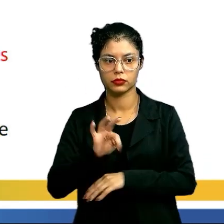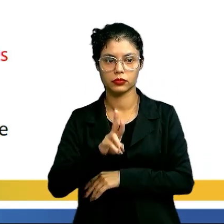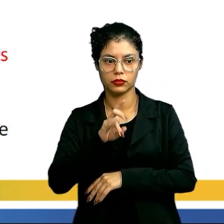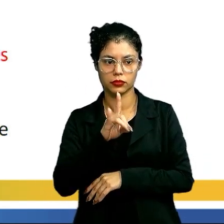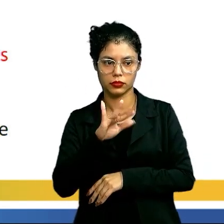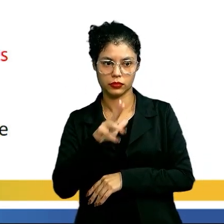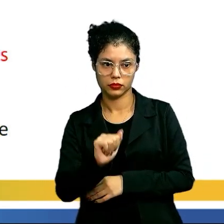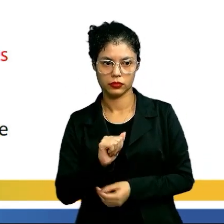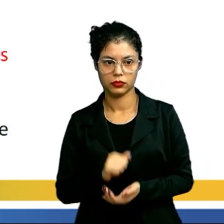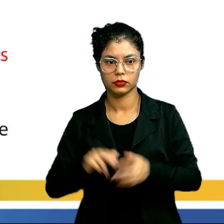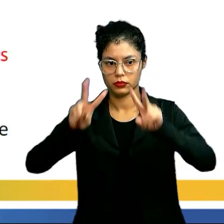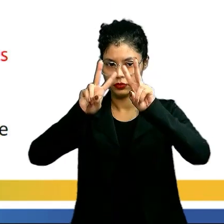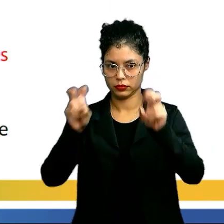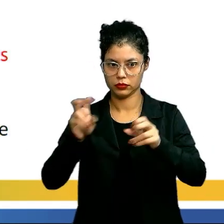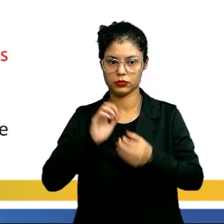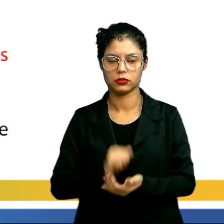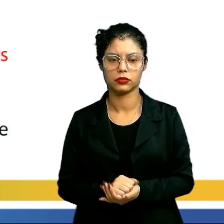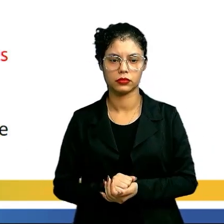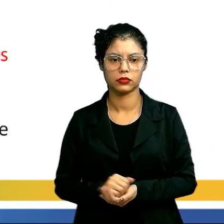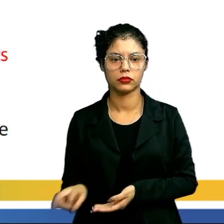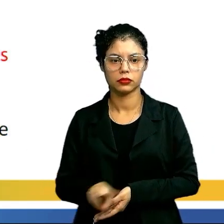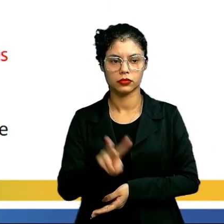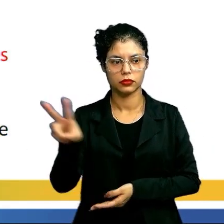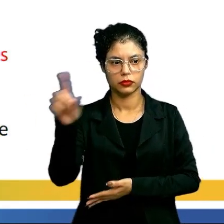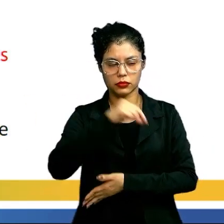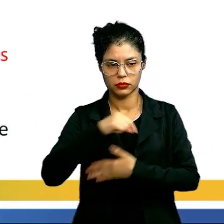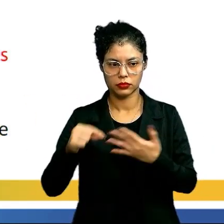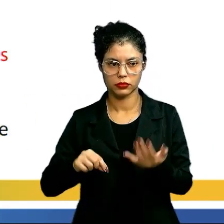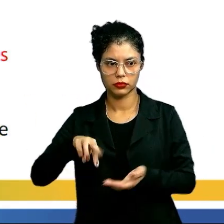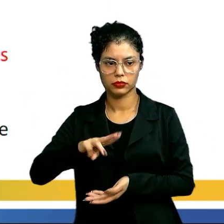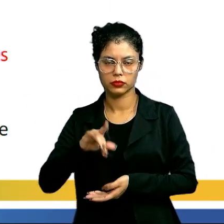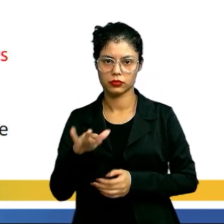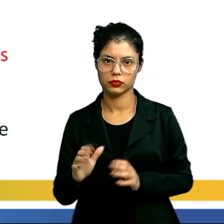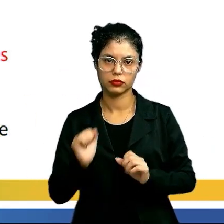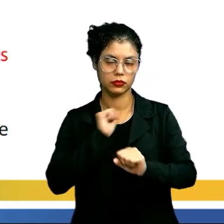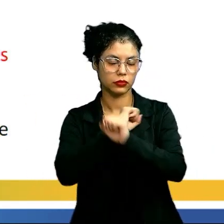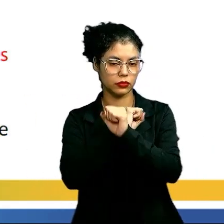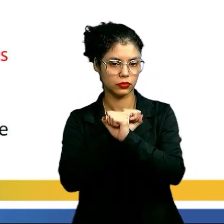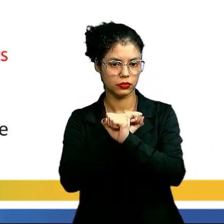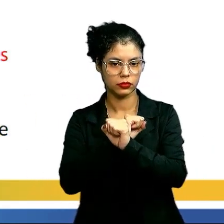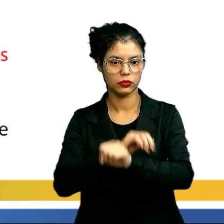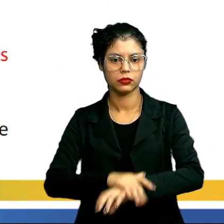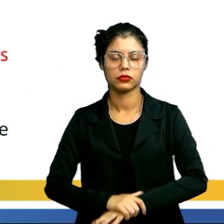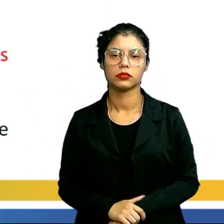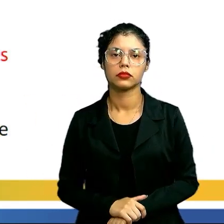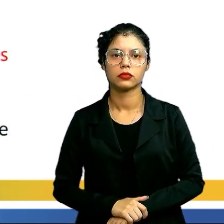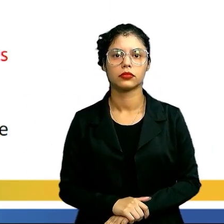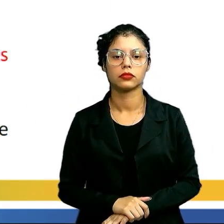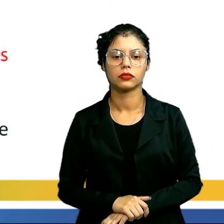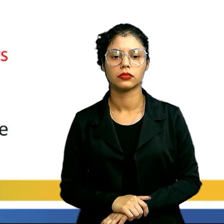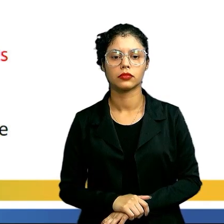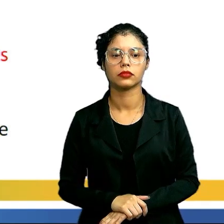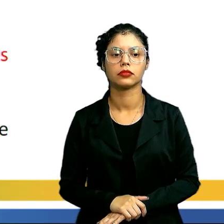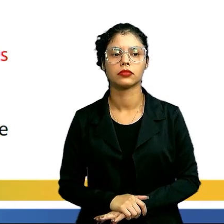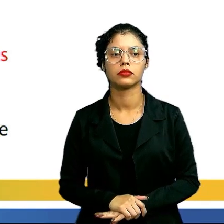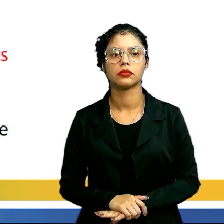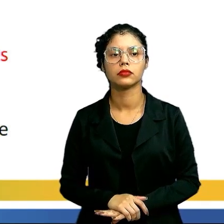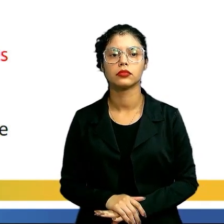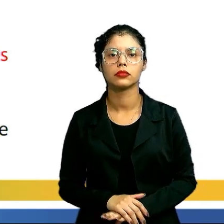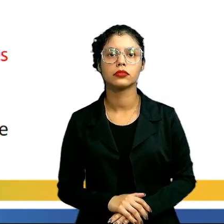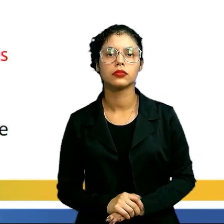Teoria Nietzscheana ao abordar o ressentimento valendo-se de elementos da moral de escravos.